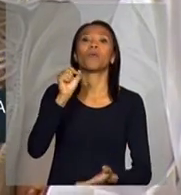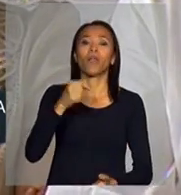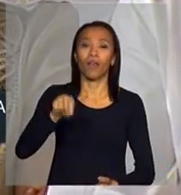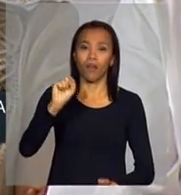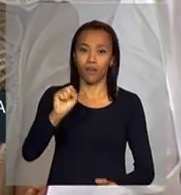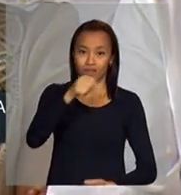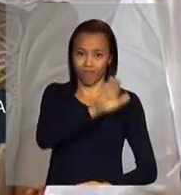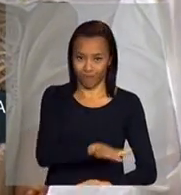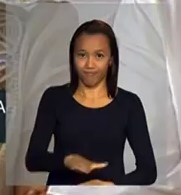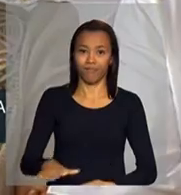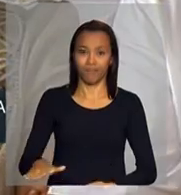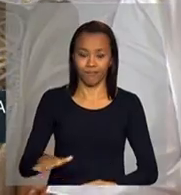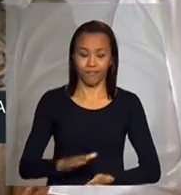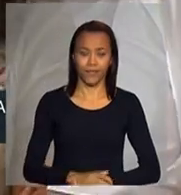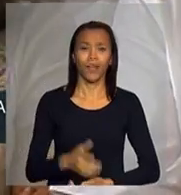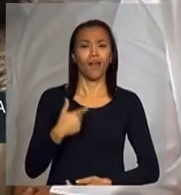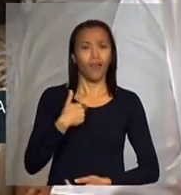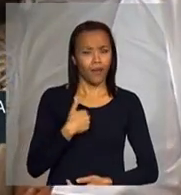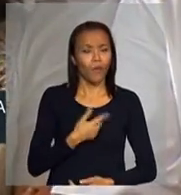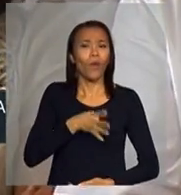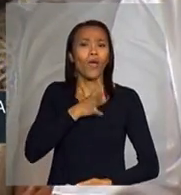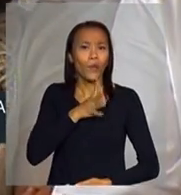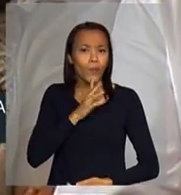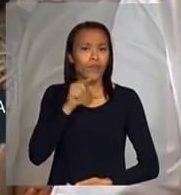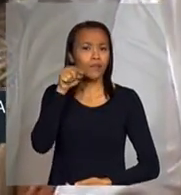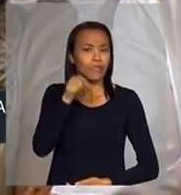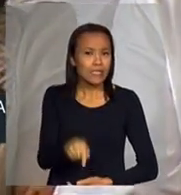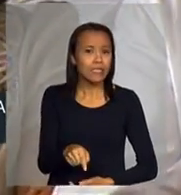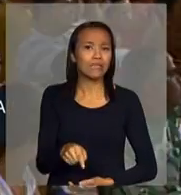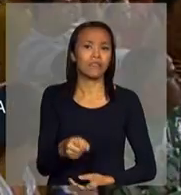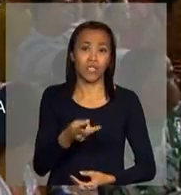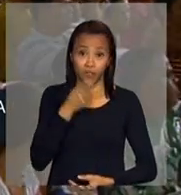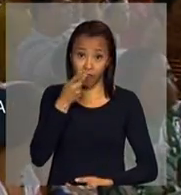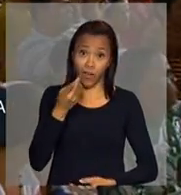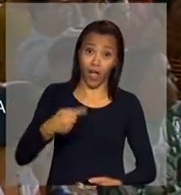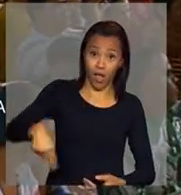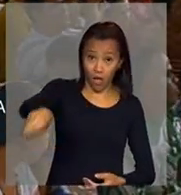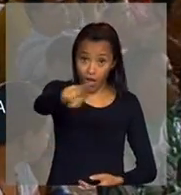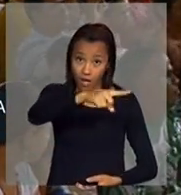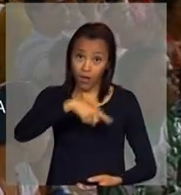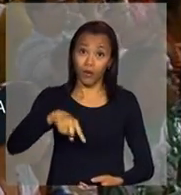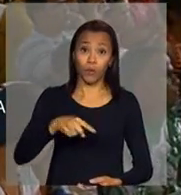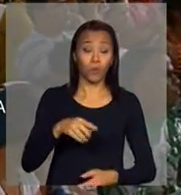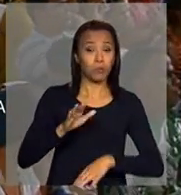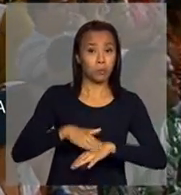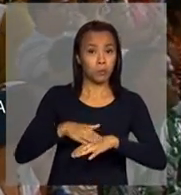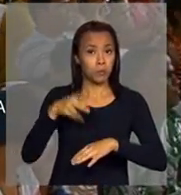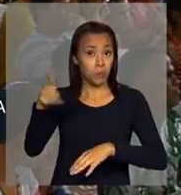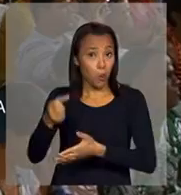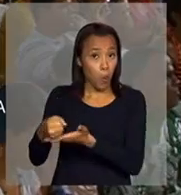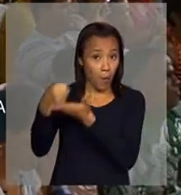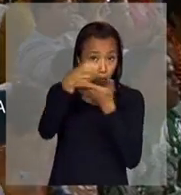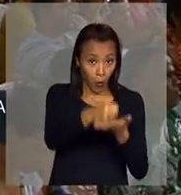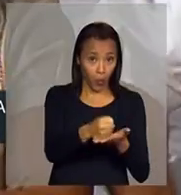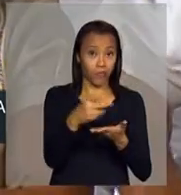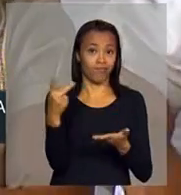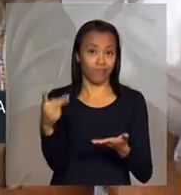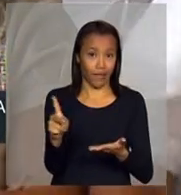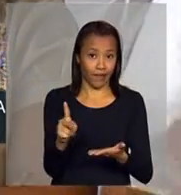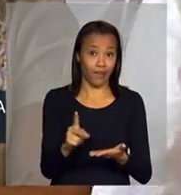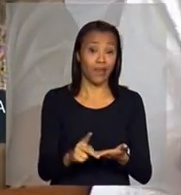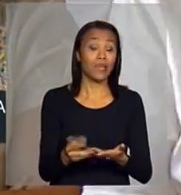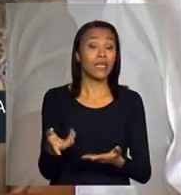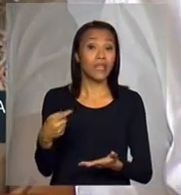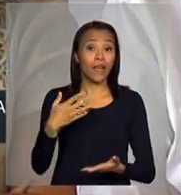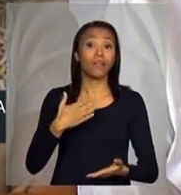Eu reconheço aqui de público a contribuição que a Renata deu